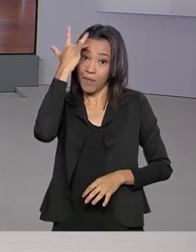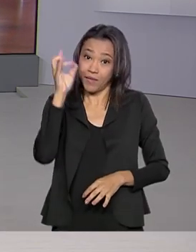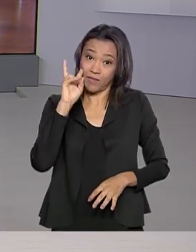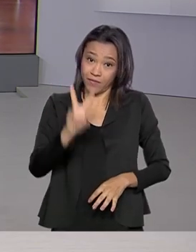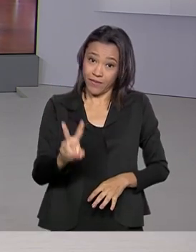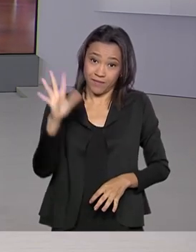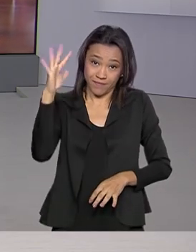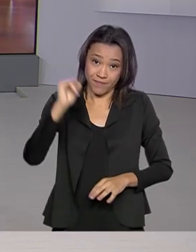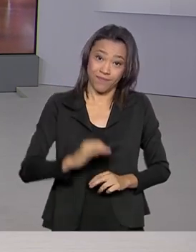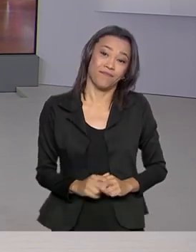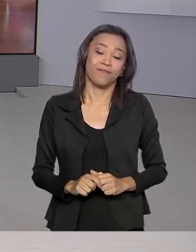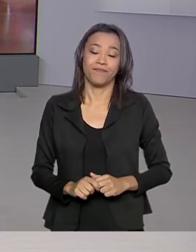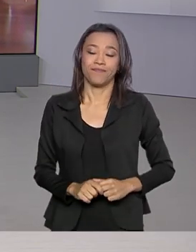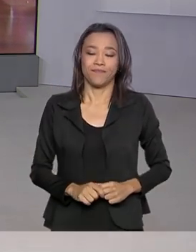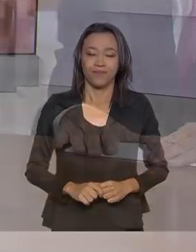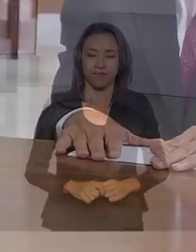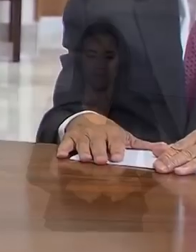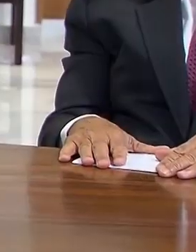amanhã. Até lá.